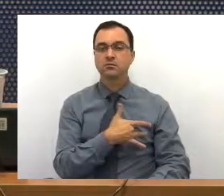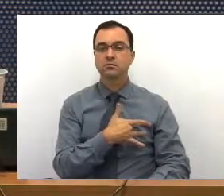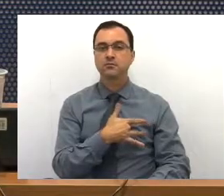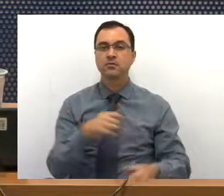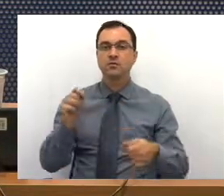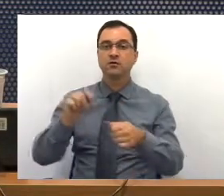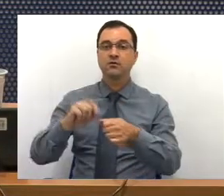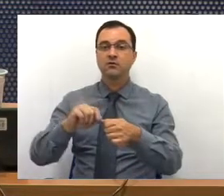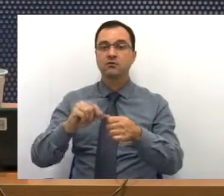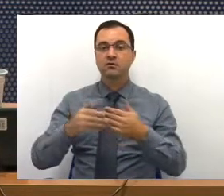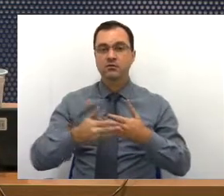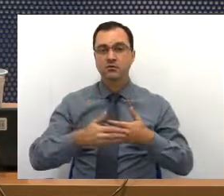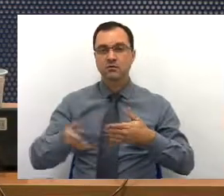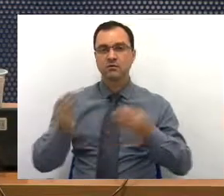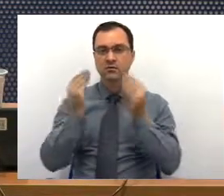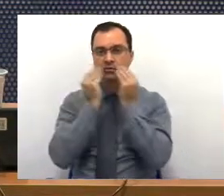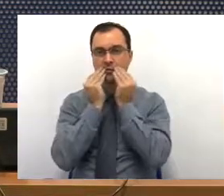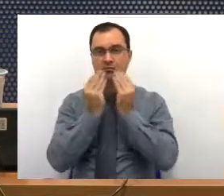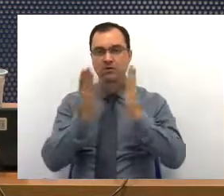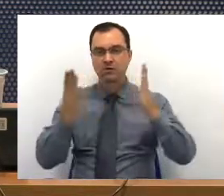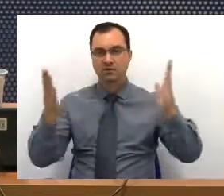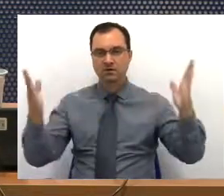fazer uma breve apresentação.